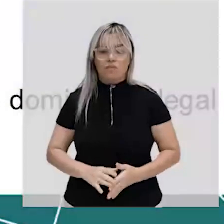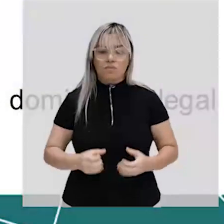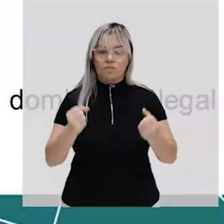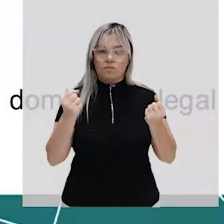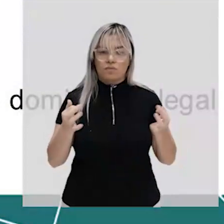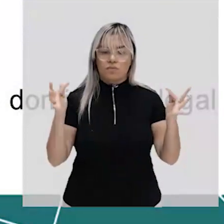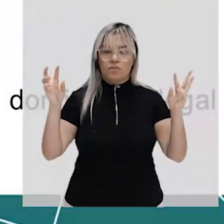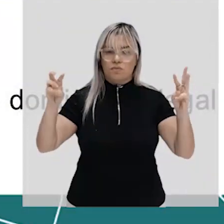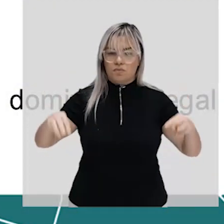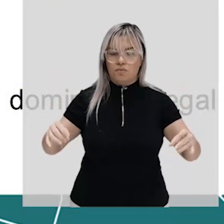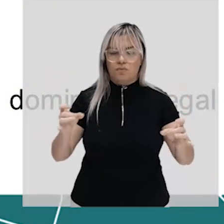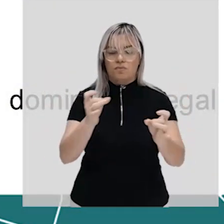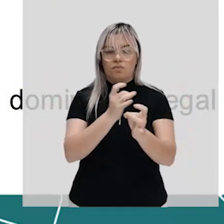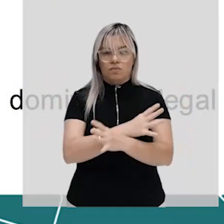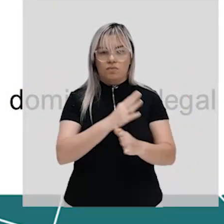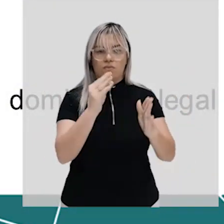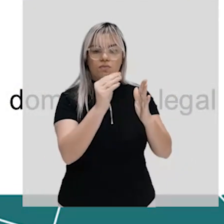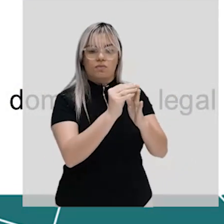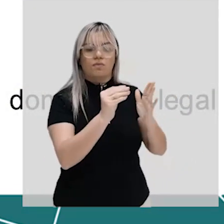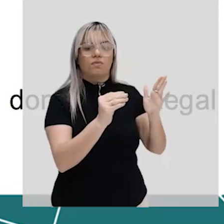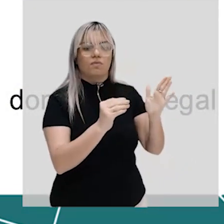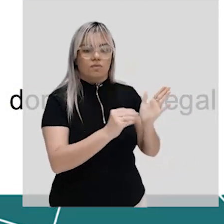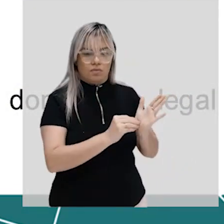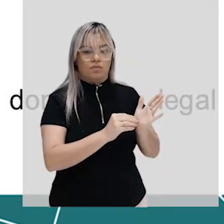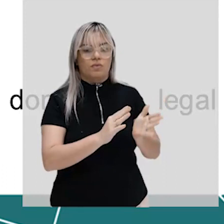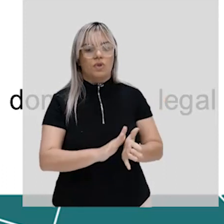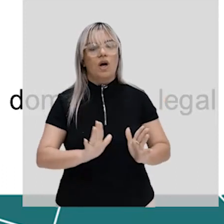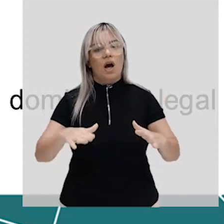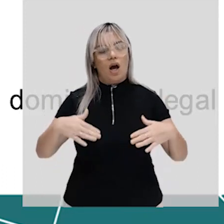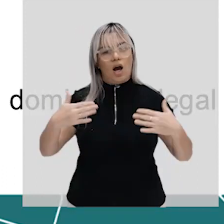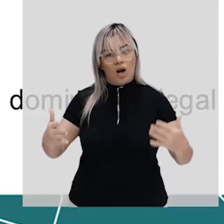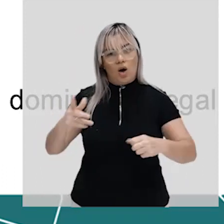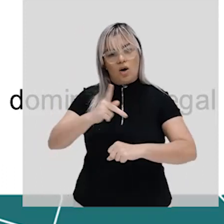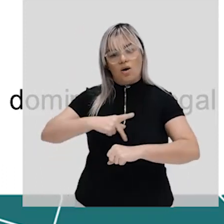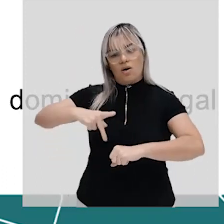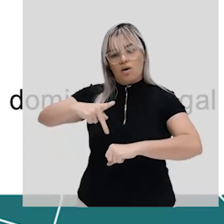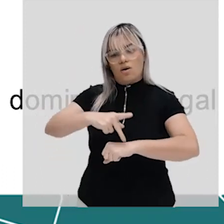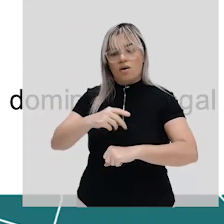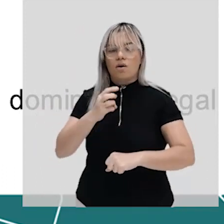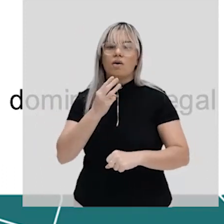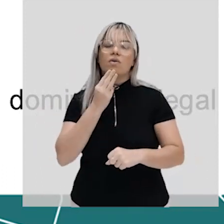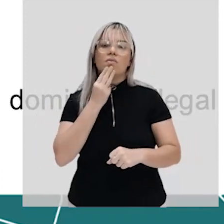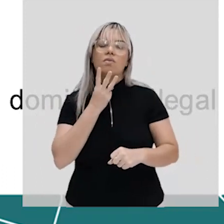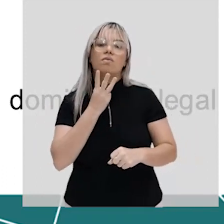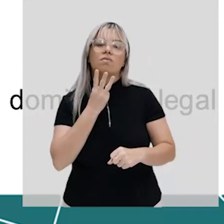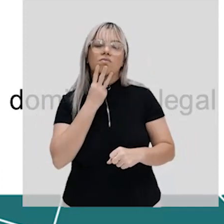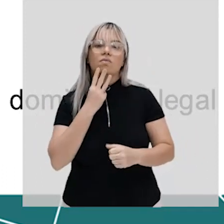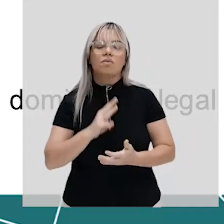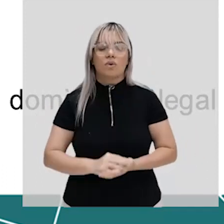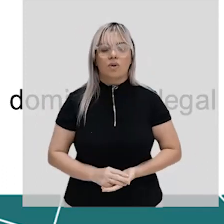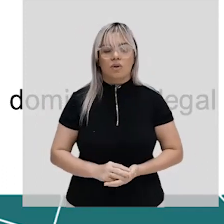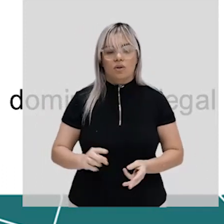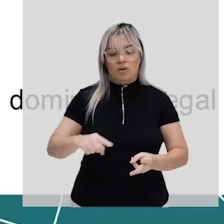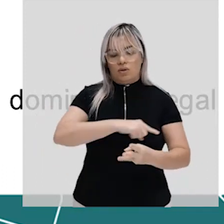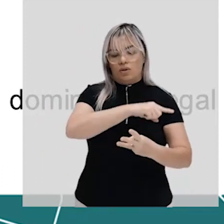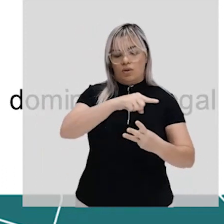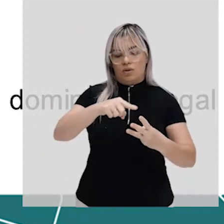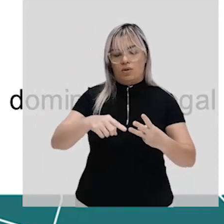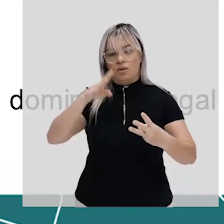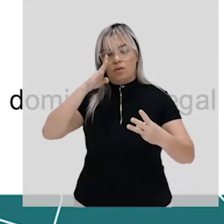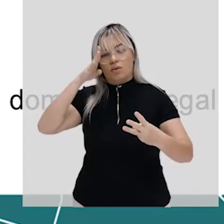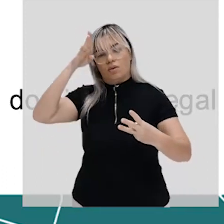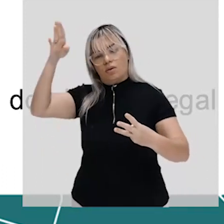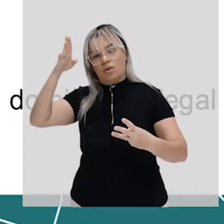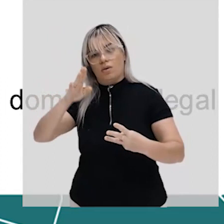fechar a aula de hoje a gente chega no Estado segundo Max Weber e aí a gente fala dos três principais autores da sociologia